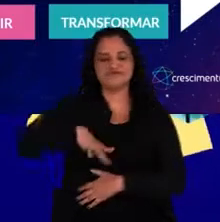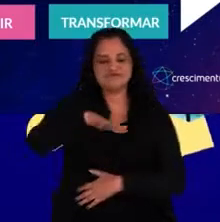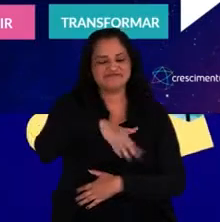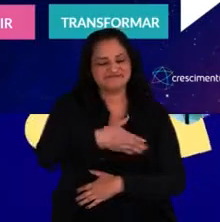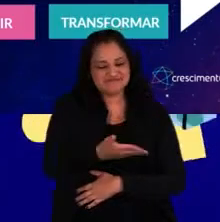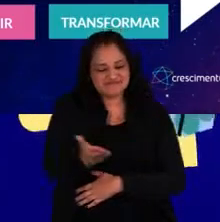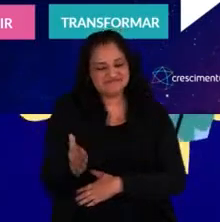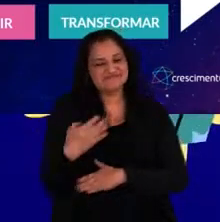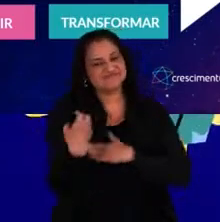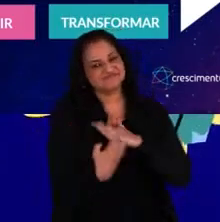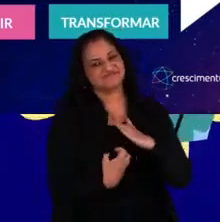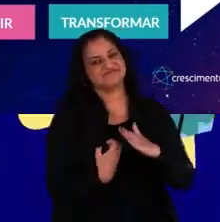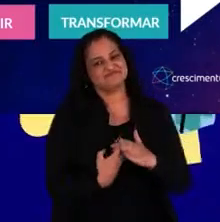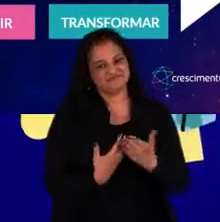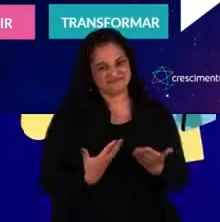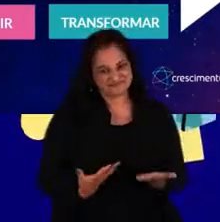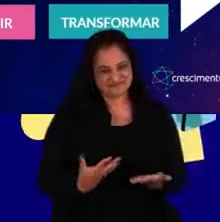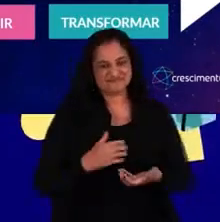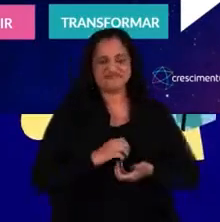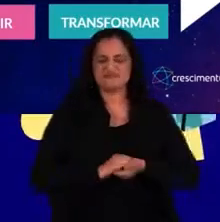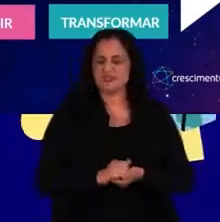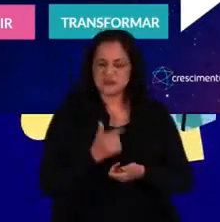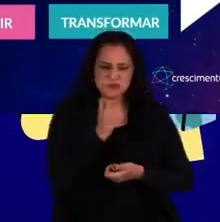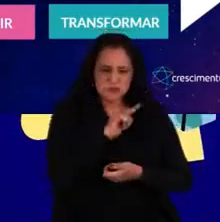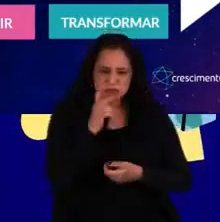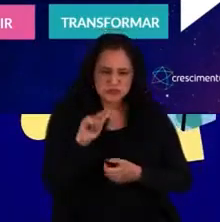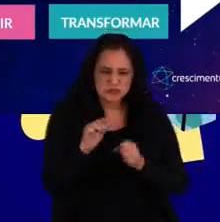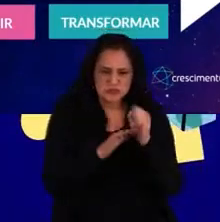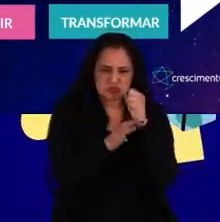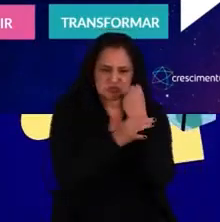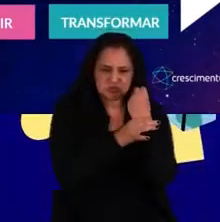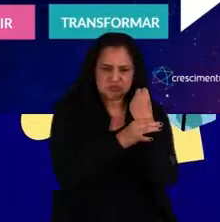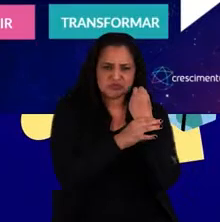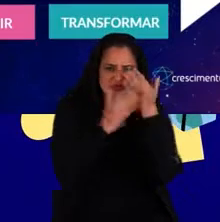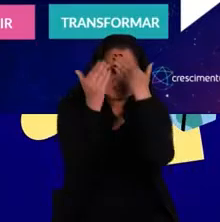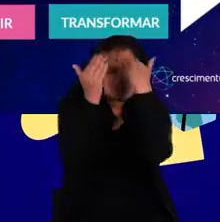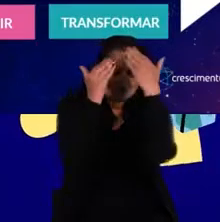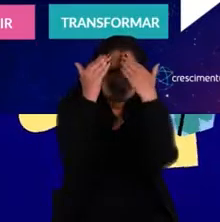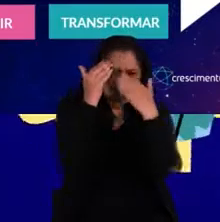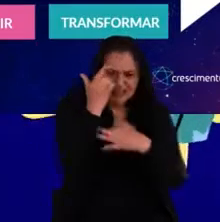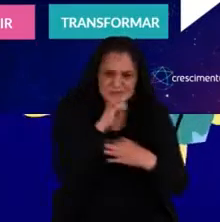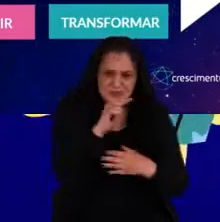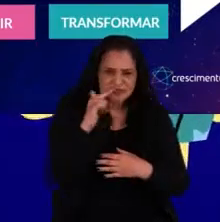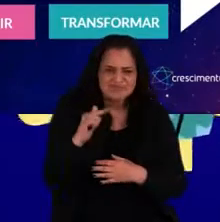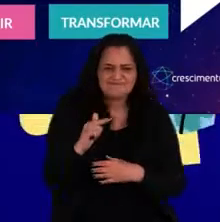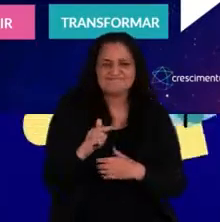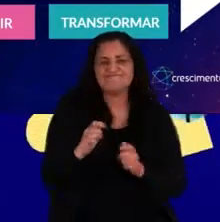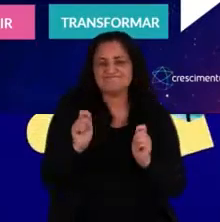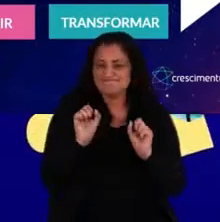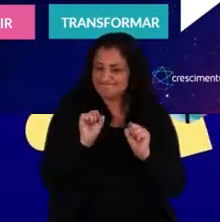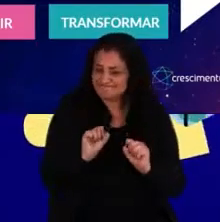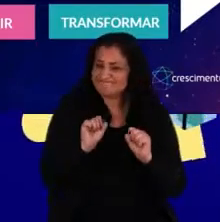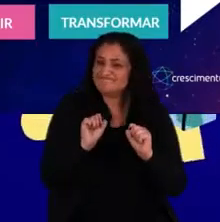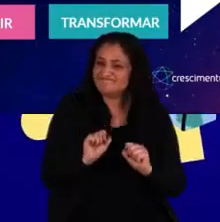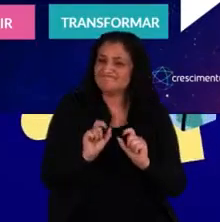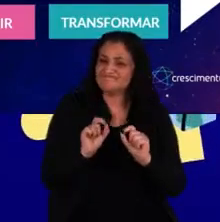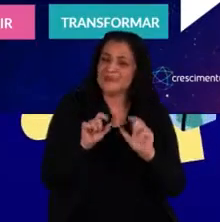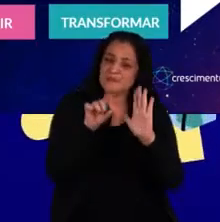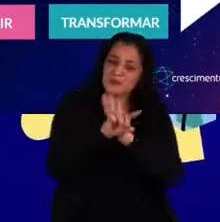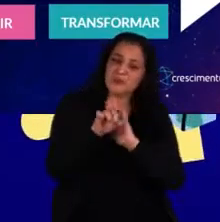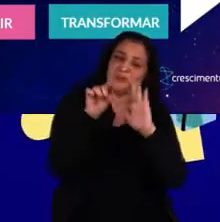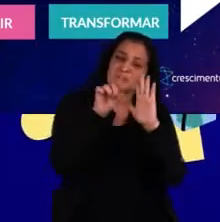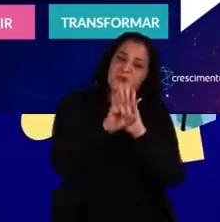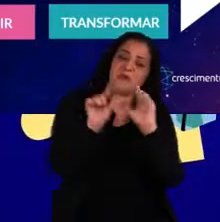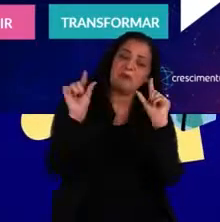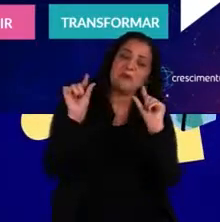nossa área, a nossa organização. Quando não há essa segurança psicológica presente, provavelmente iremos questionar